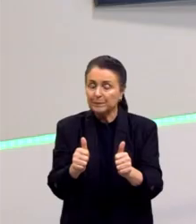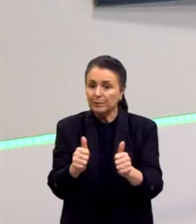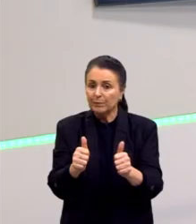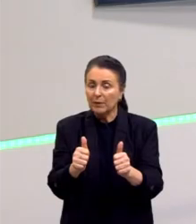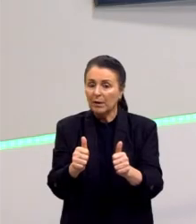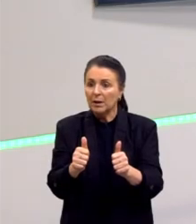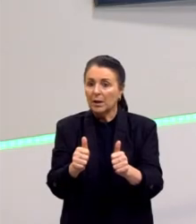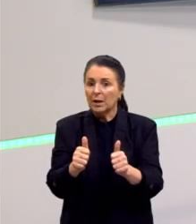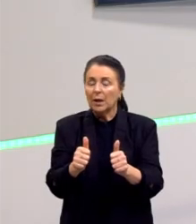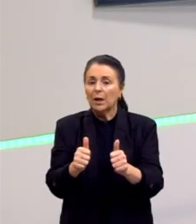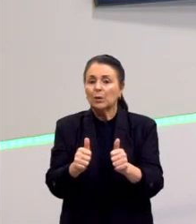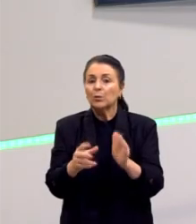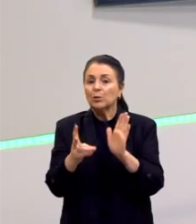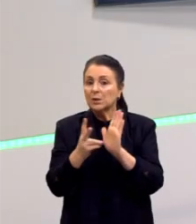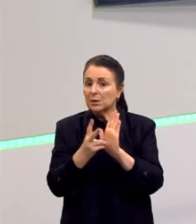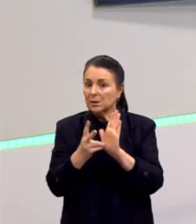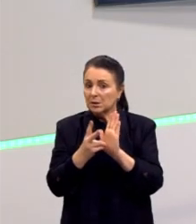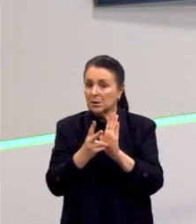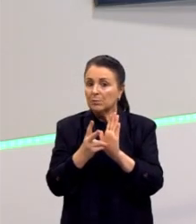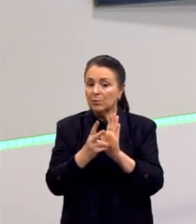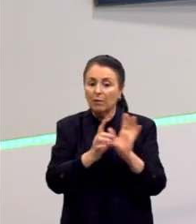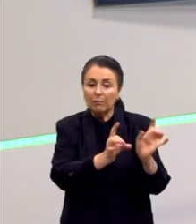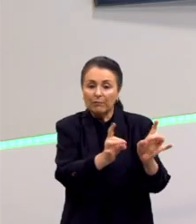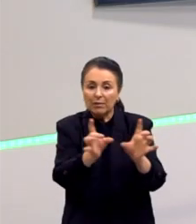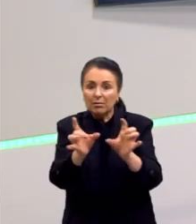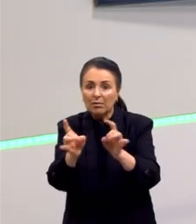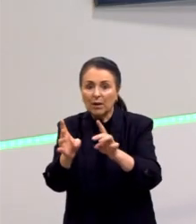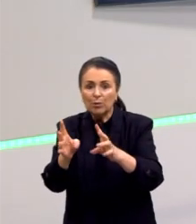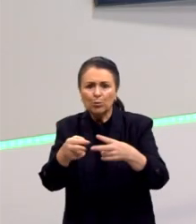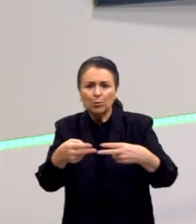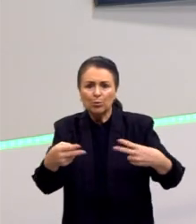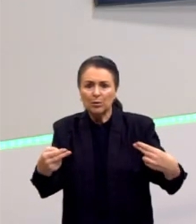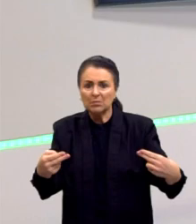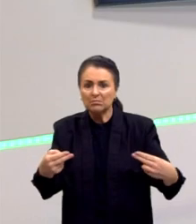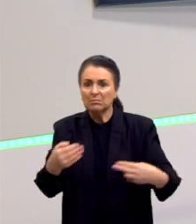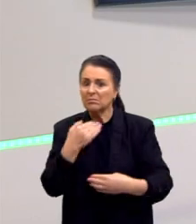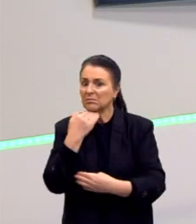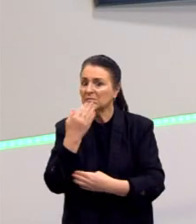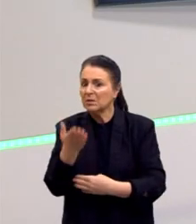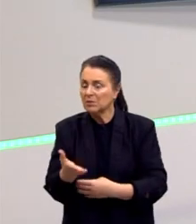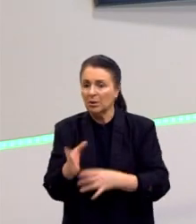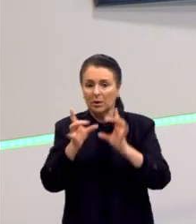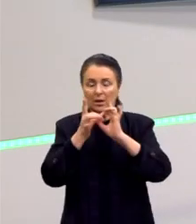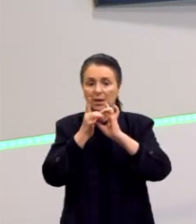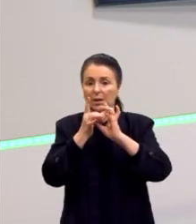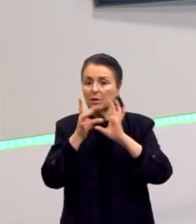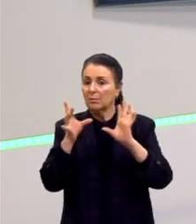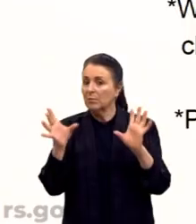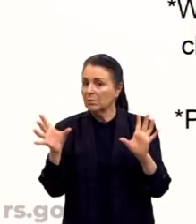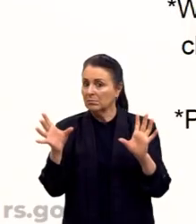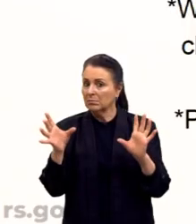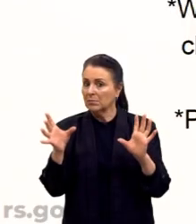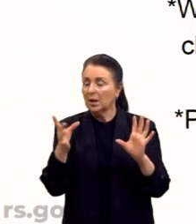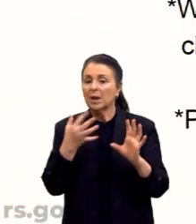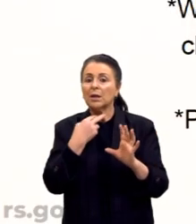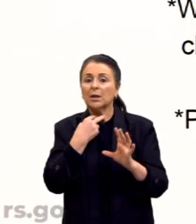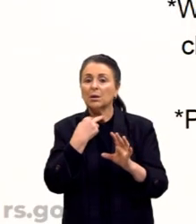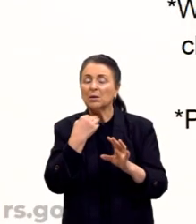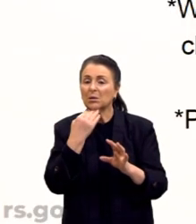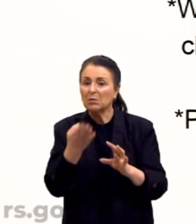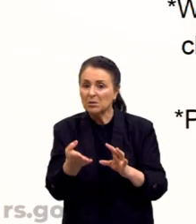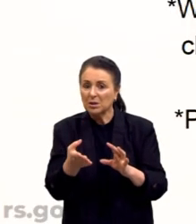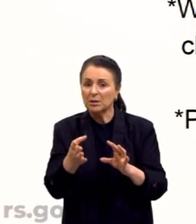dos povos originários vendendo seus produtos. Então, não basta apenas a democracia, não basta apenas na